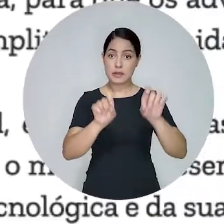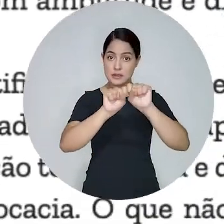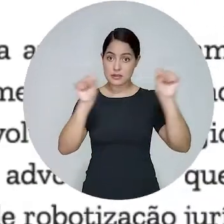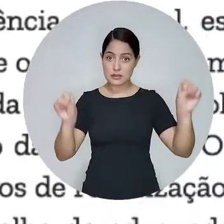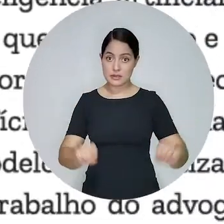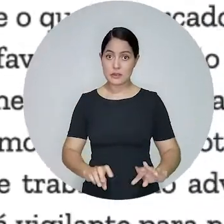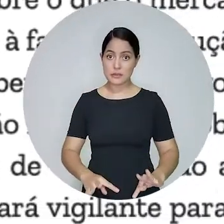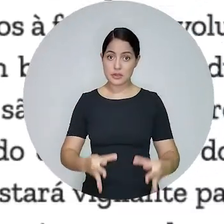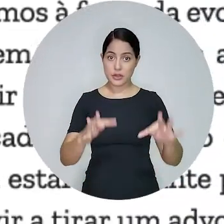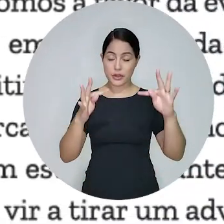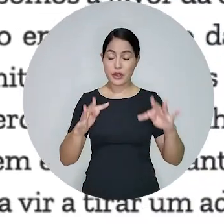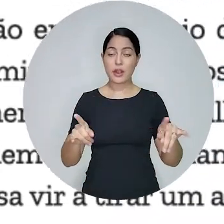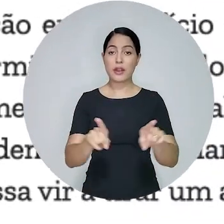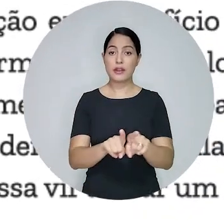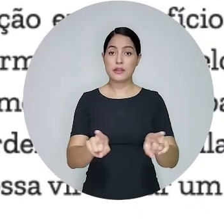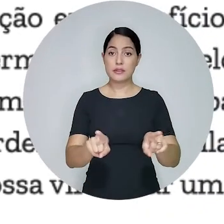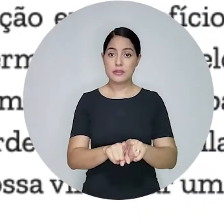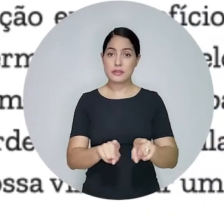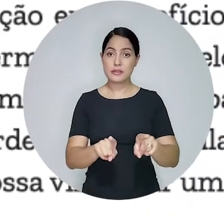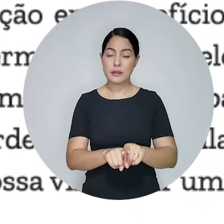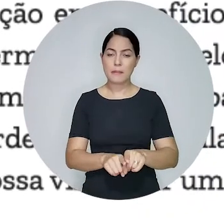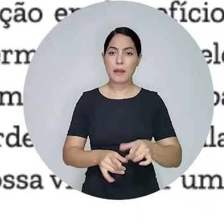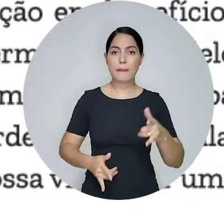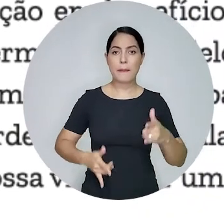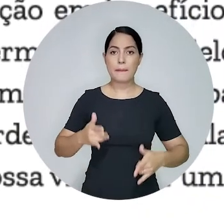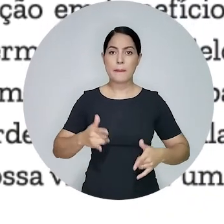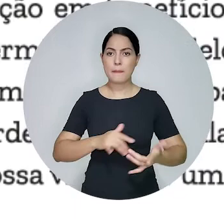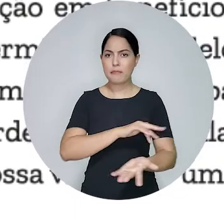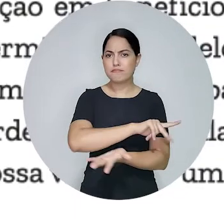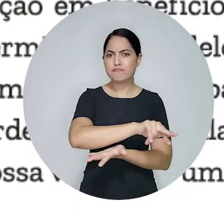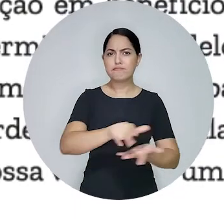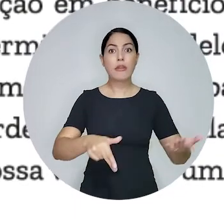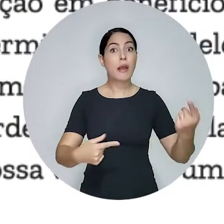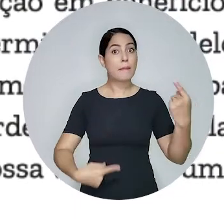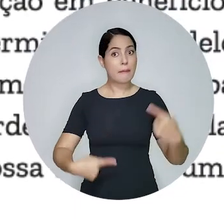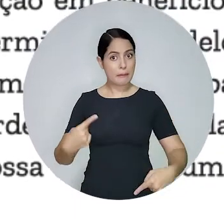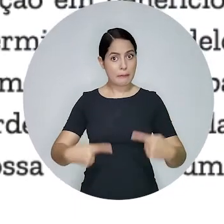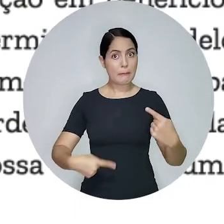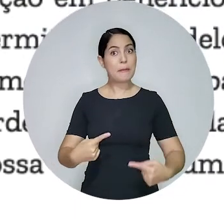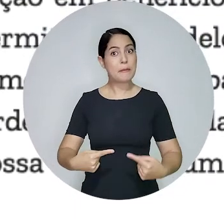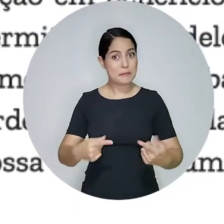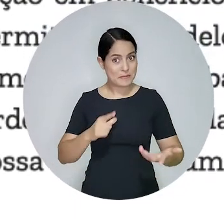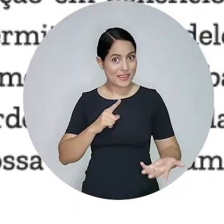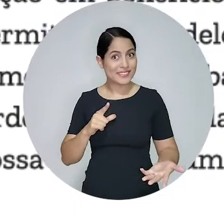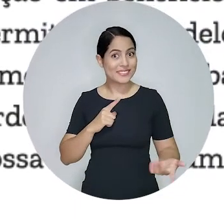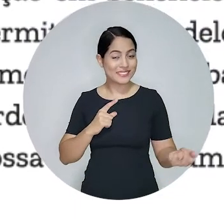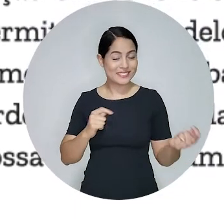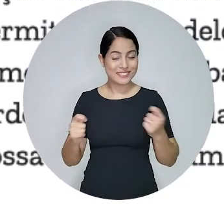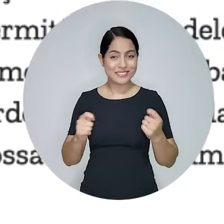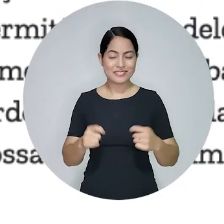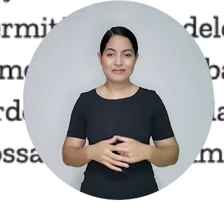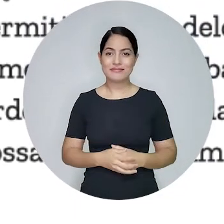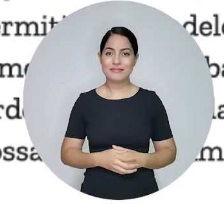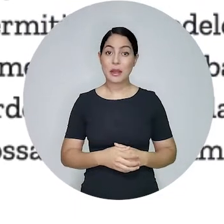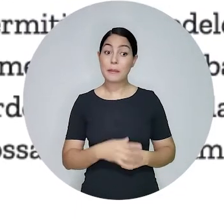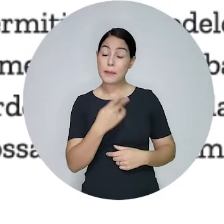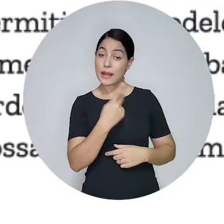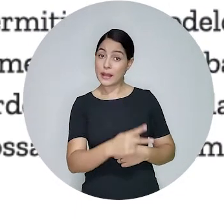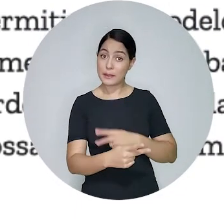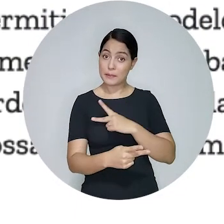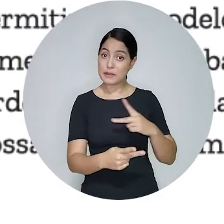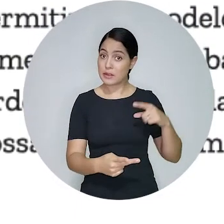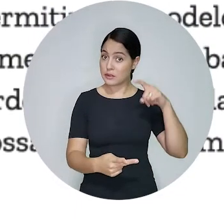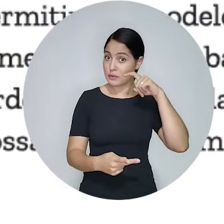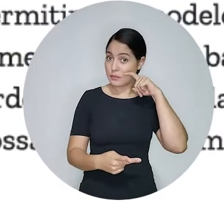sistemas eletrônicos de triagem e o uso de ferramentas de inteligência artificial também foram debatidos na entrevista. Para